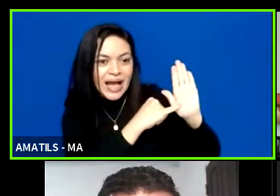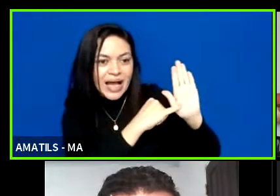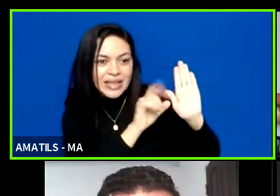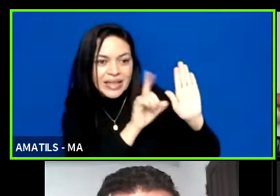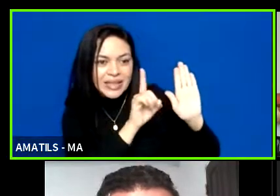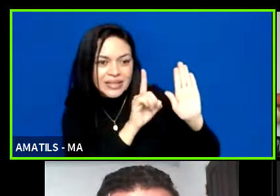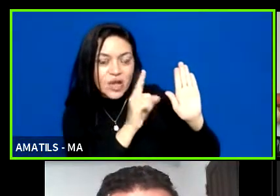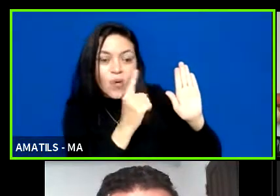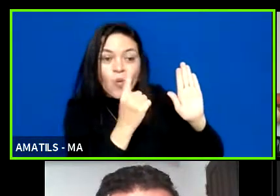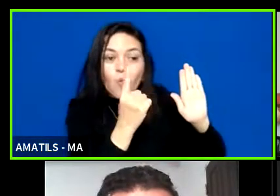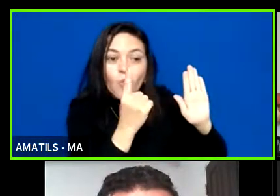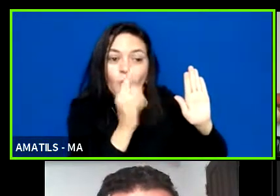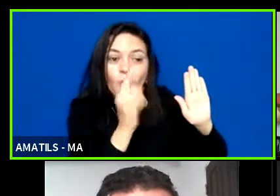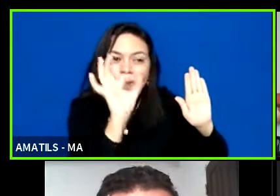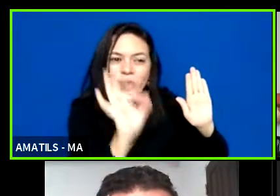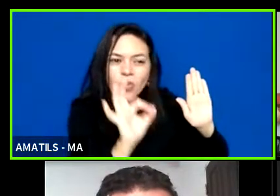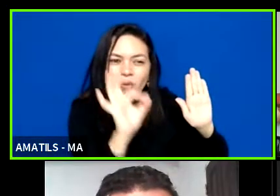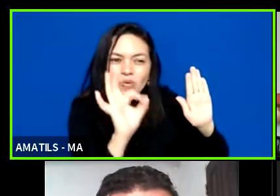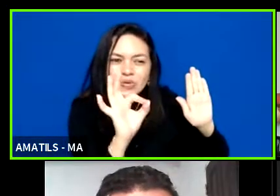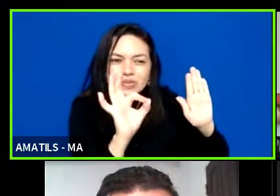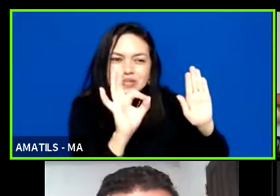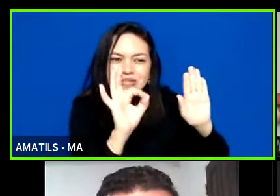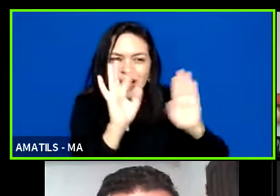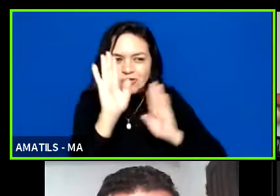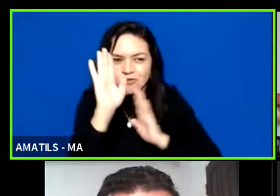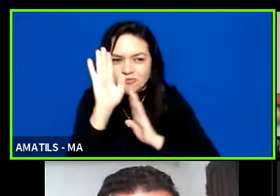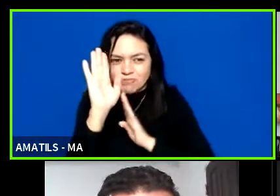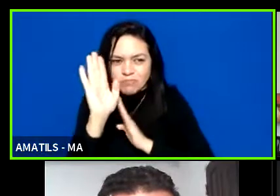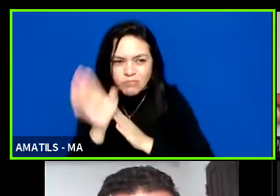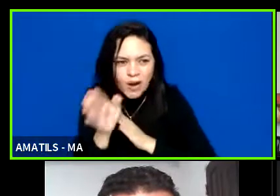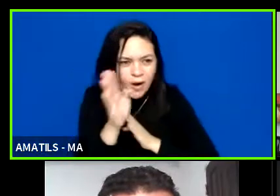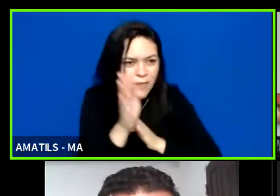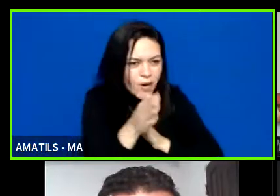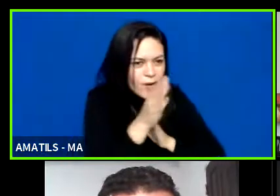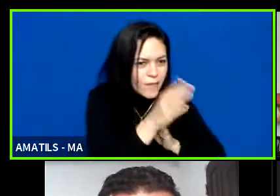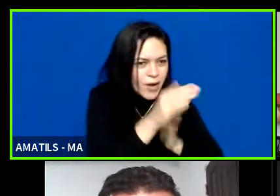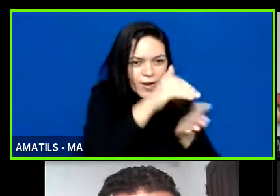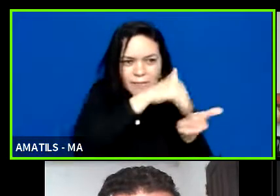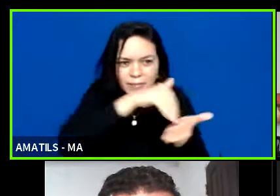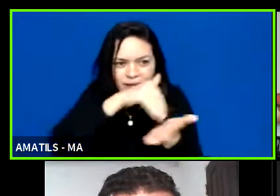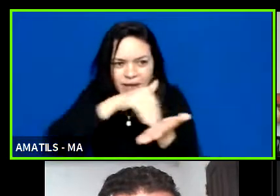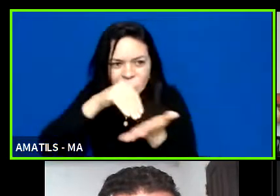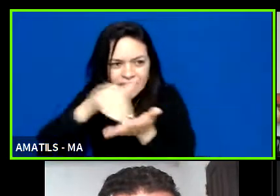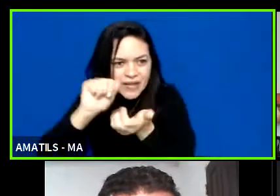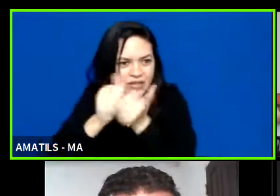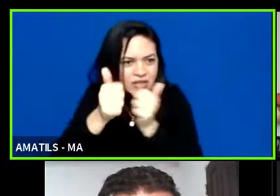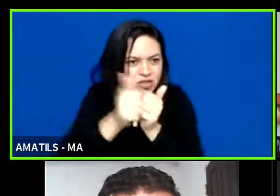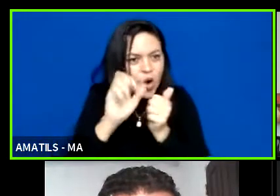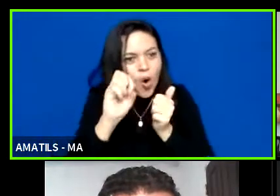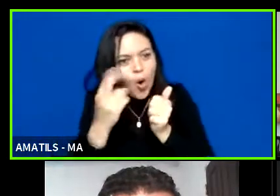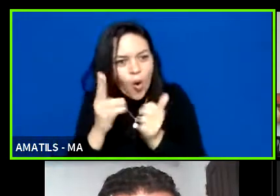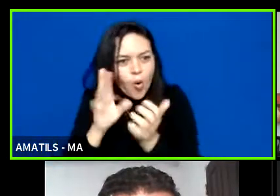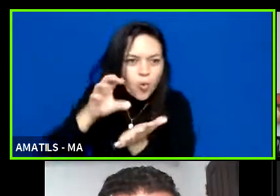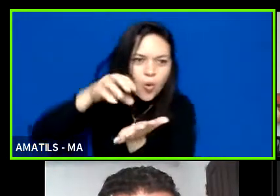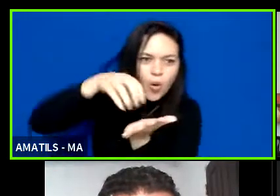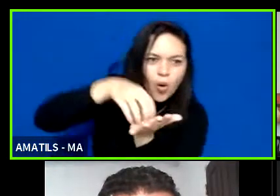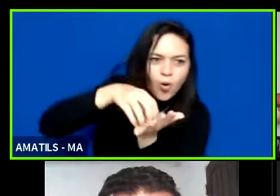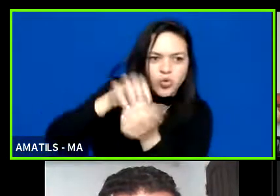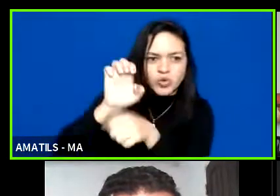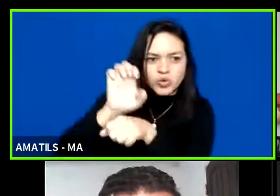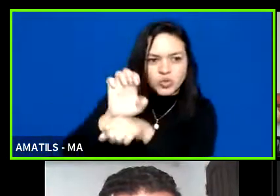% para as secretarias de esporte ou órgãos equivalentes dos estados e do distrito federal